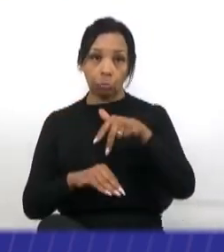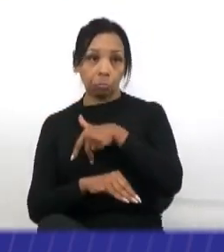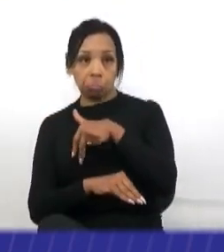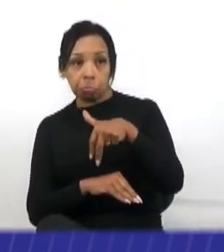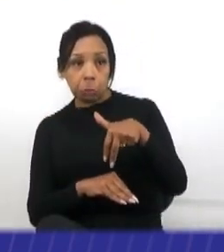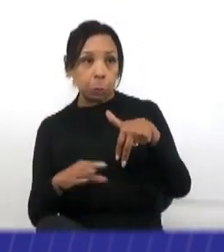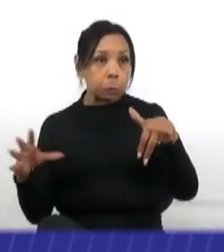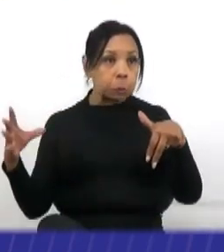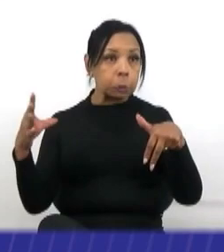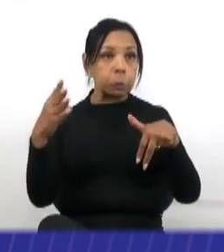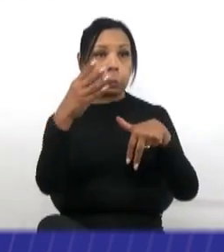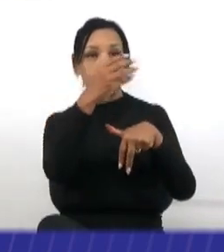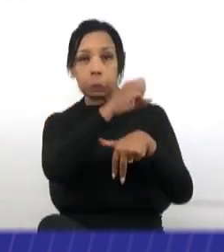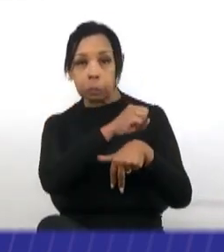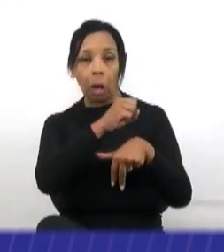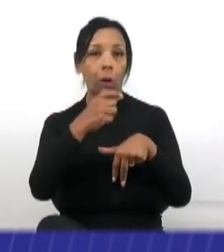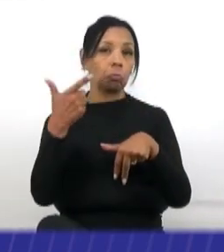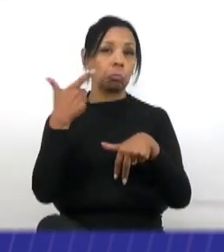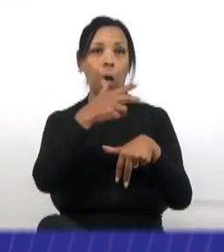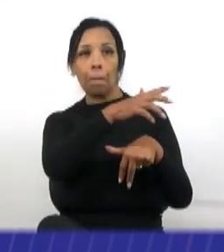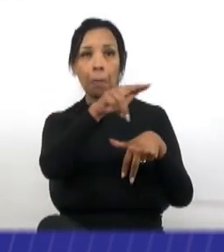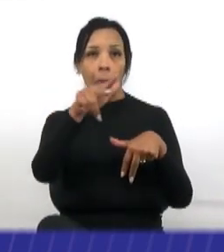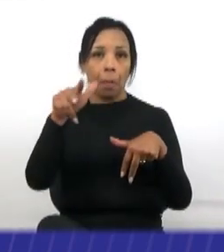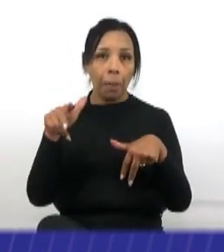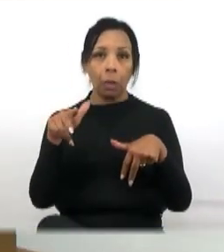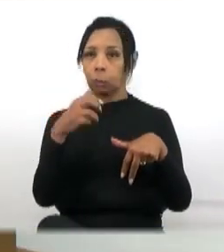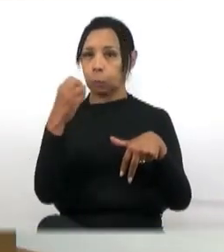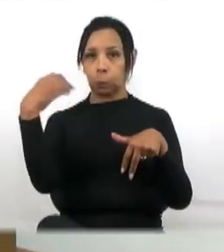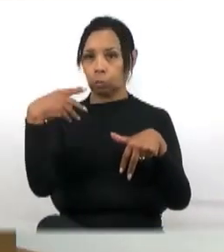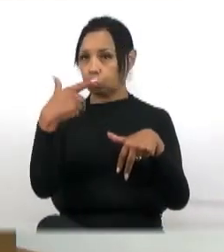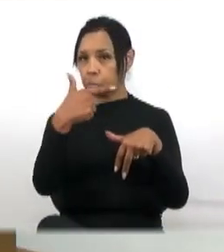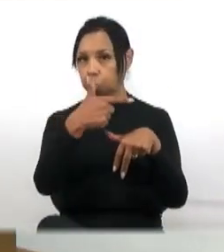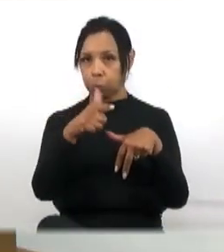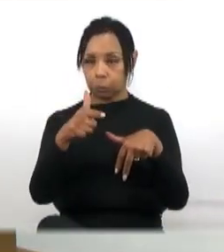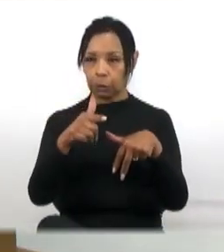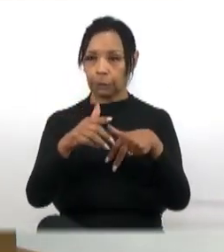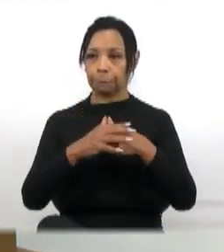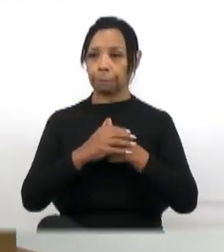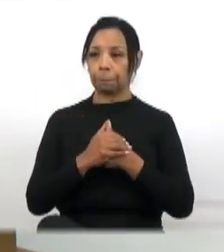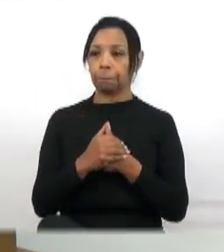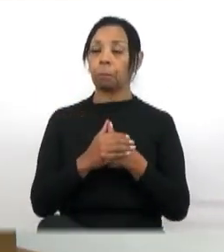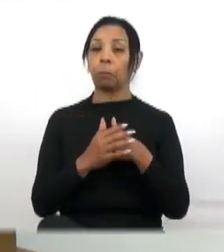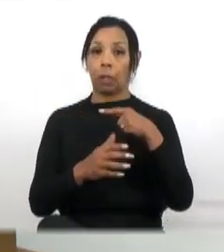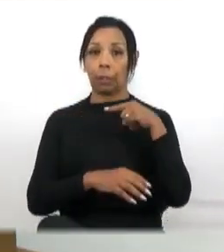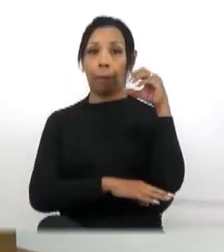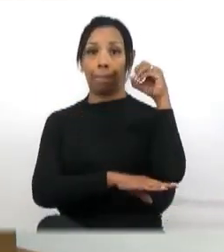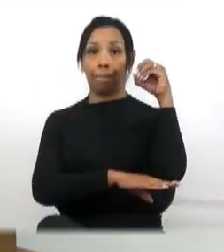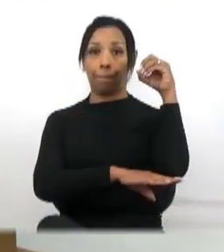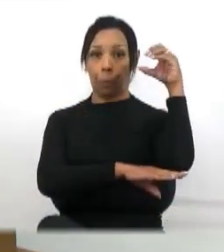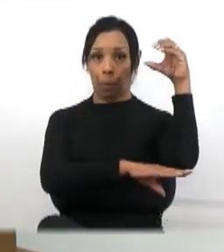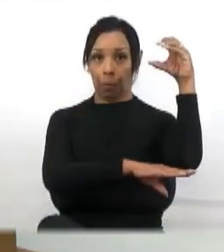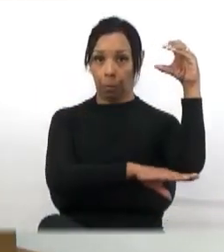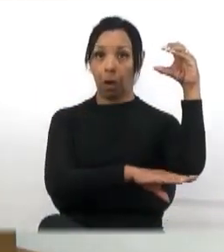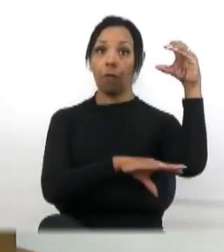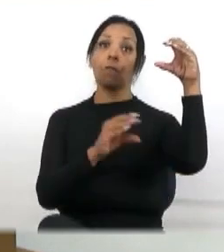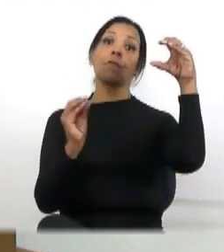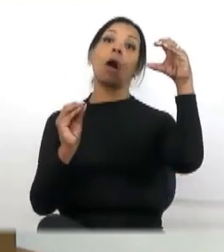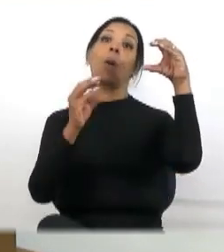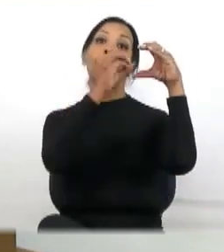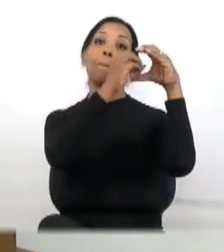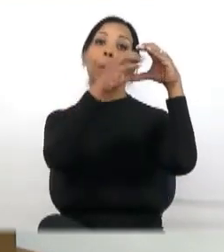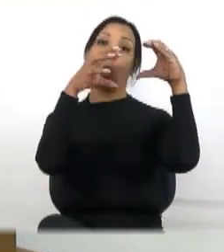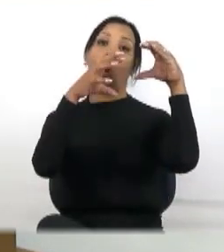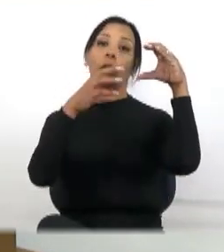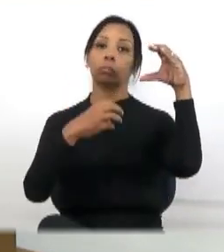Nenhuma iluminação, nada. Tem alguns postes ali, faltam os braços para a iluminação. Eu queria que o